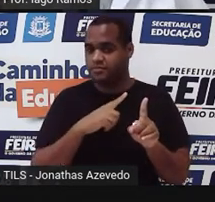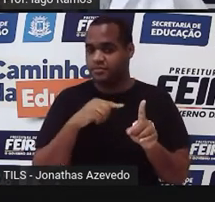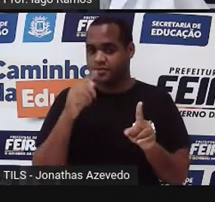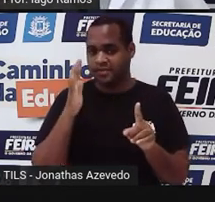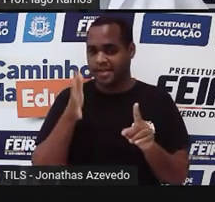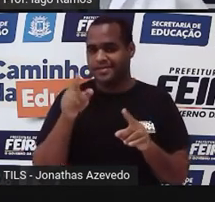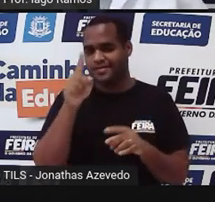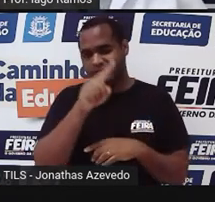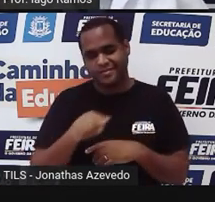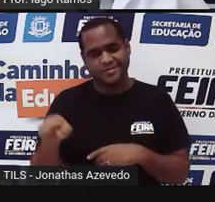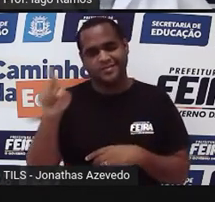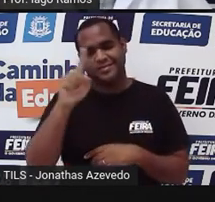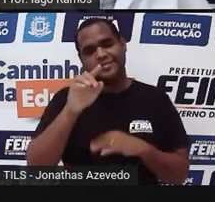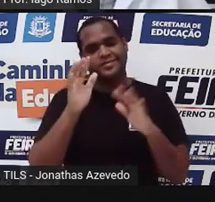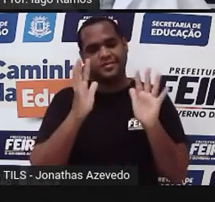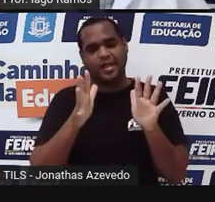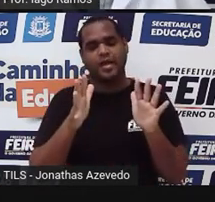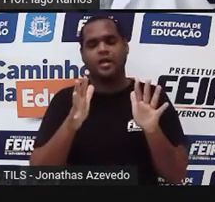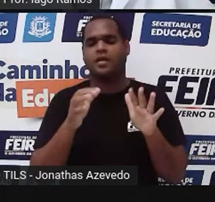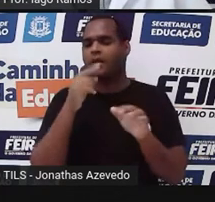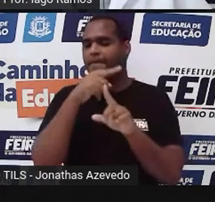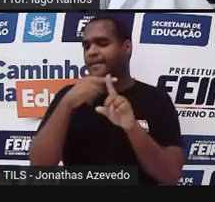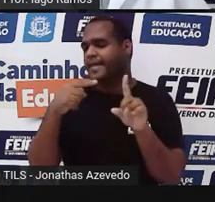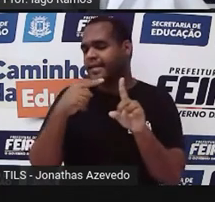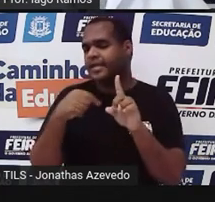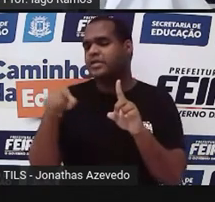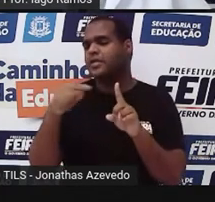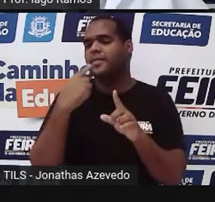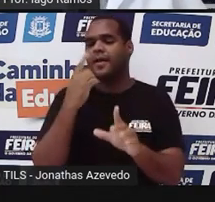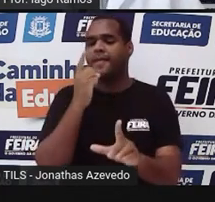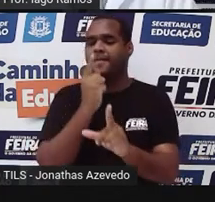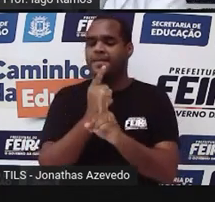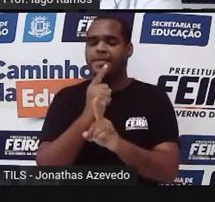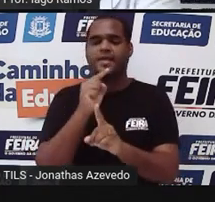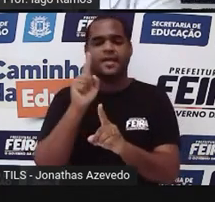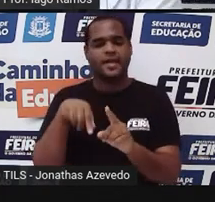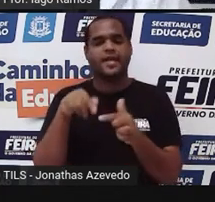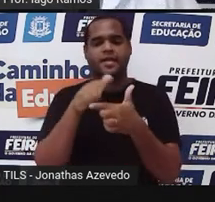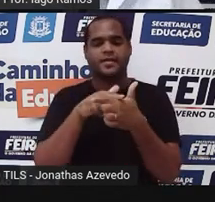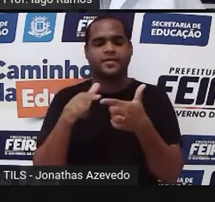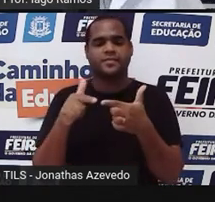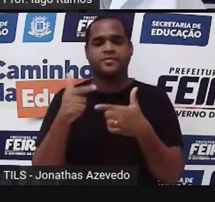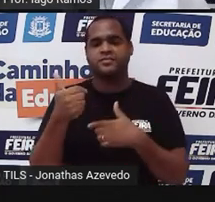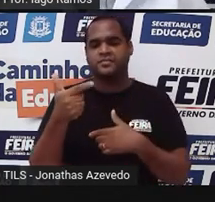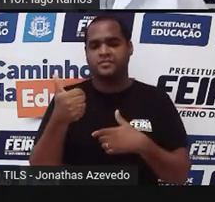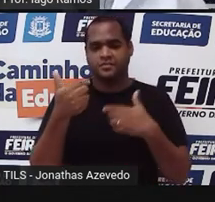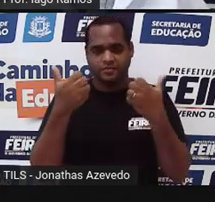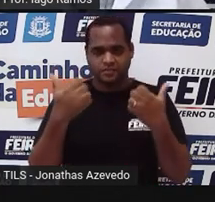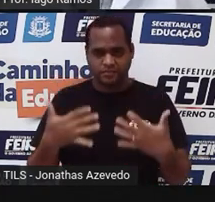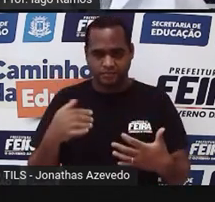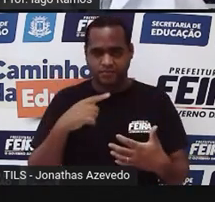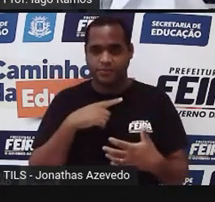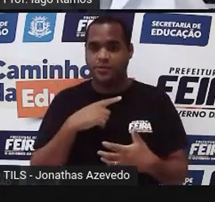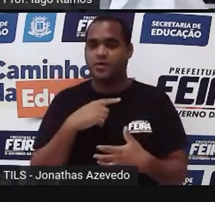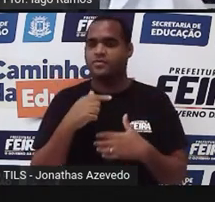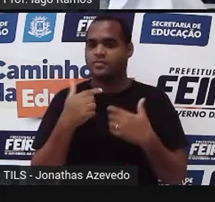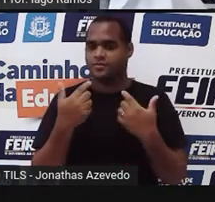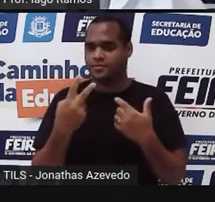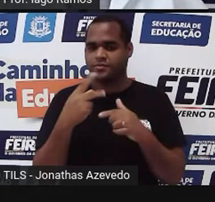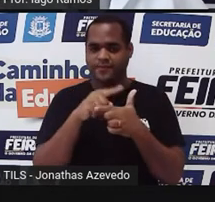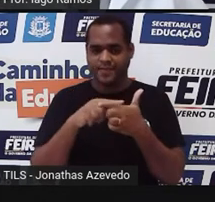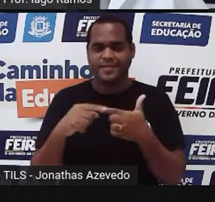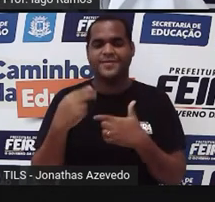tá bom? E metade, a gente sabe que pra encontrar metade, é dividir por 2. Então, eu coloquei ali um dividido por 2. Tá bom?